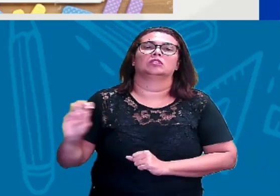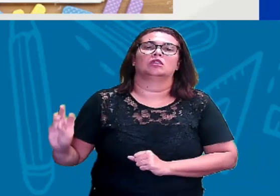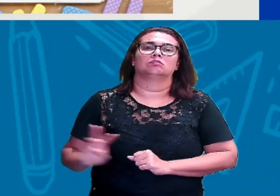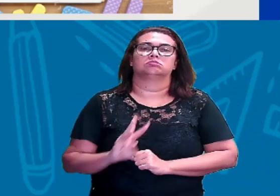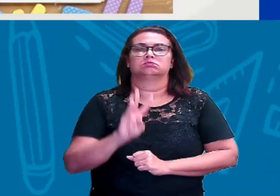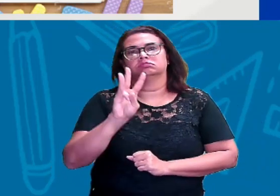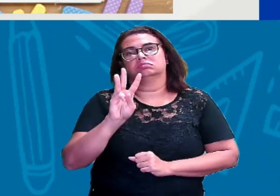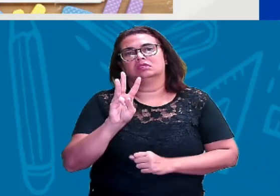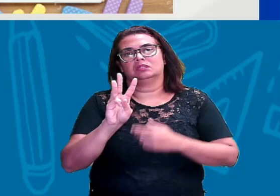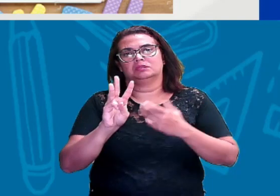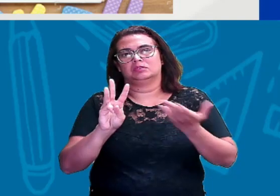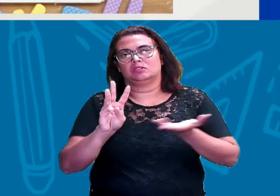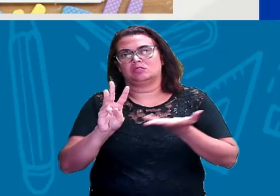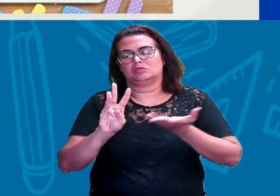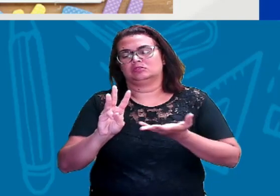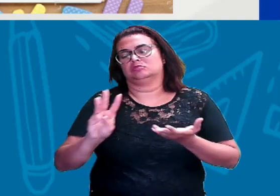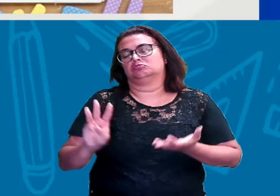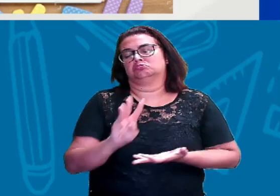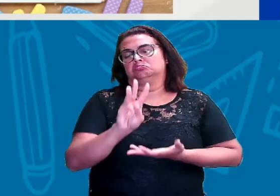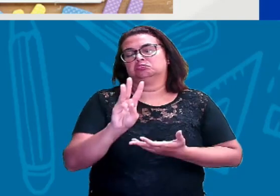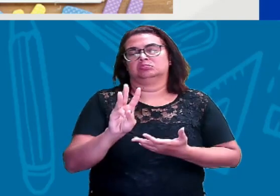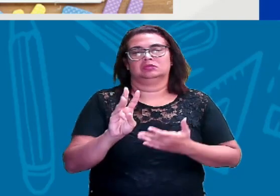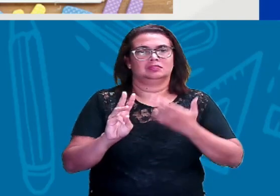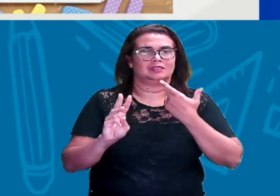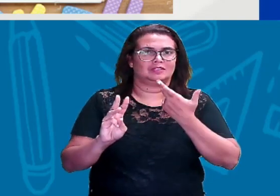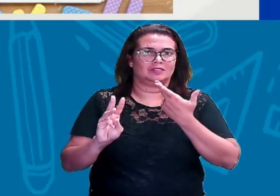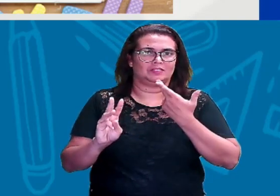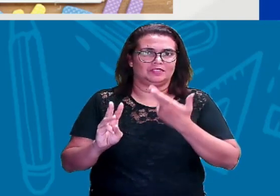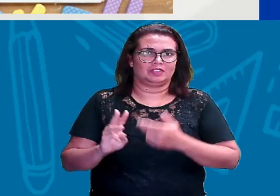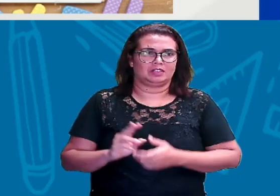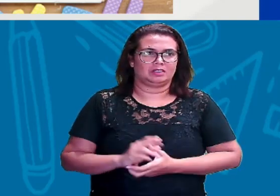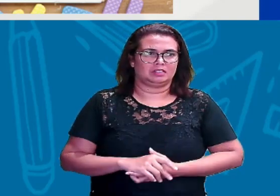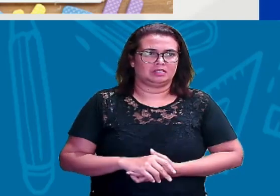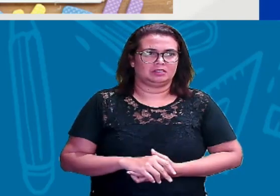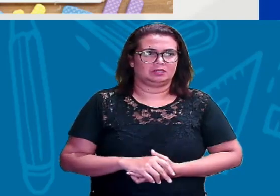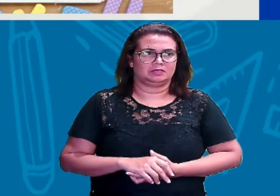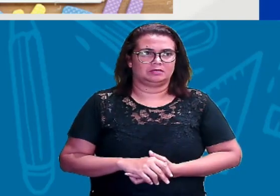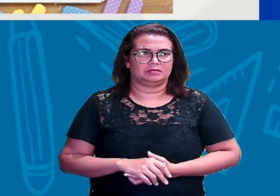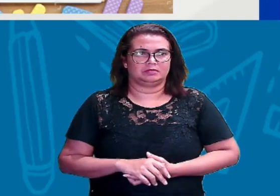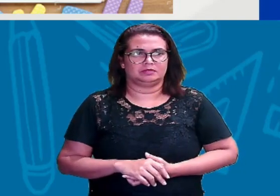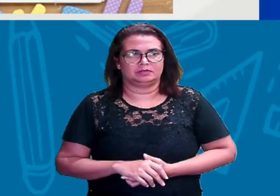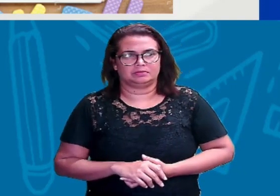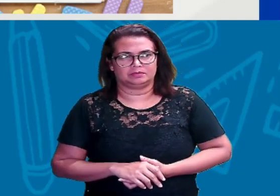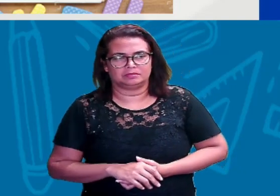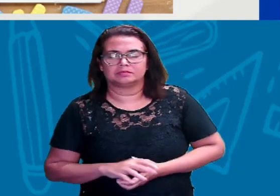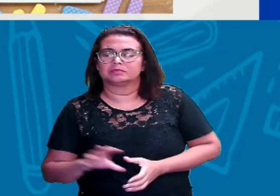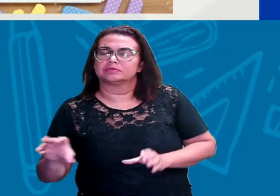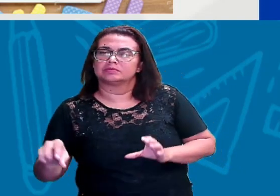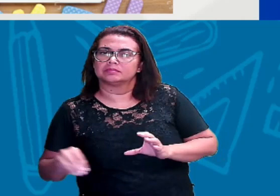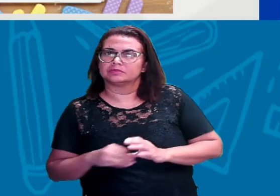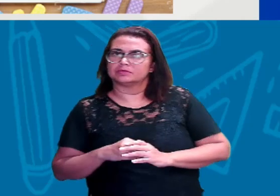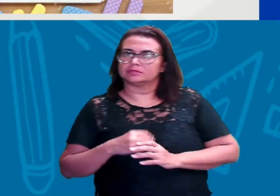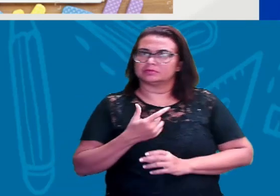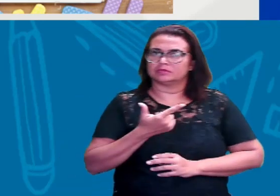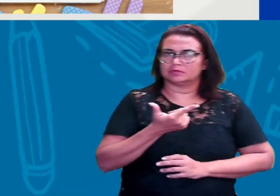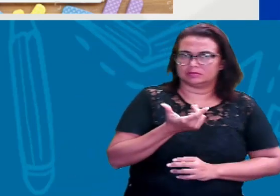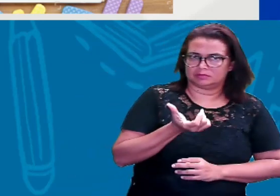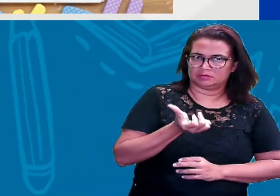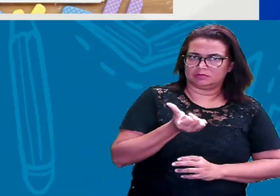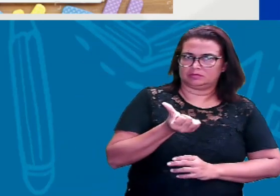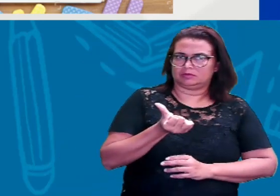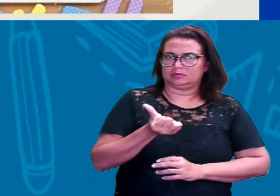W, que é a letrinha que a gente conhece hoje. E aí, essa letra foi inserida dentro do alfabeto e o alfabeto passa a ser 26